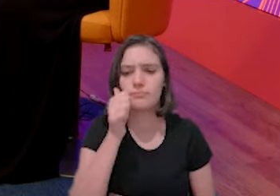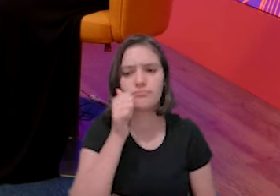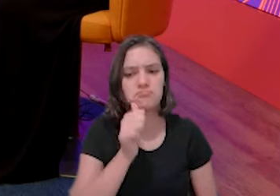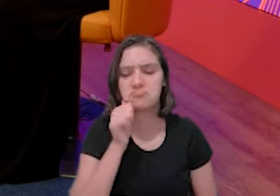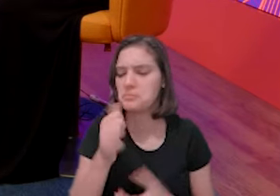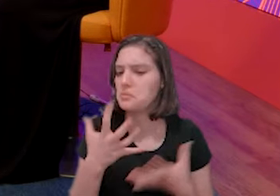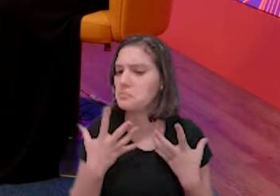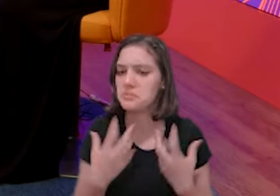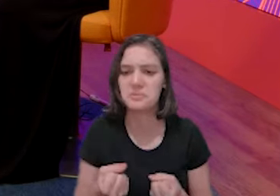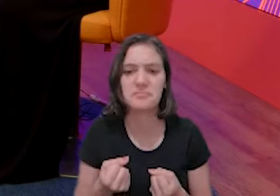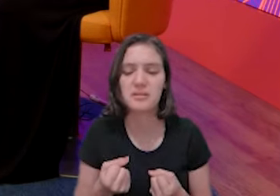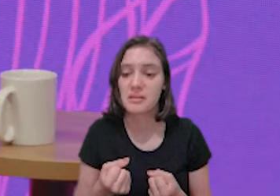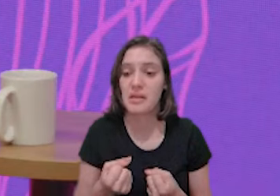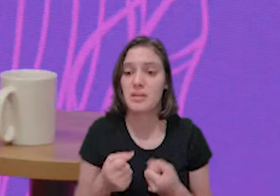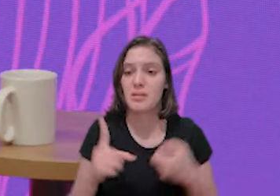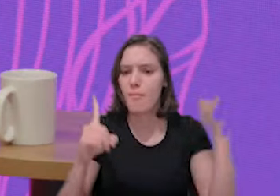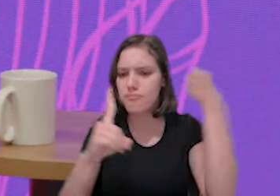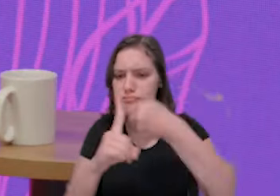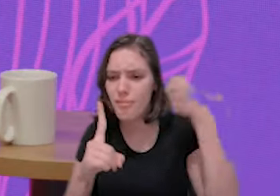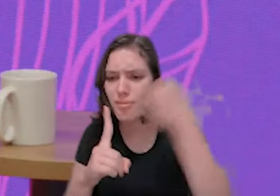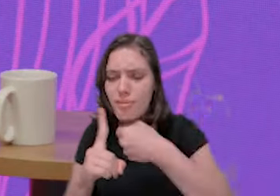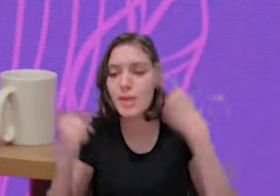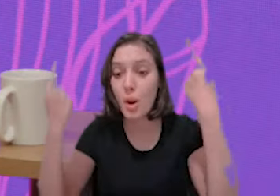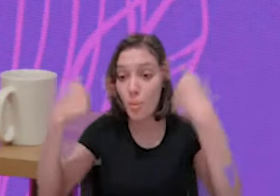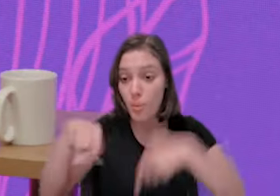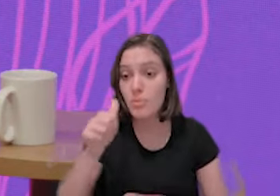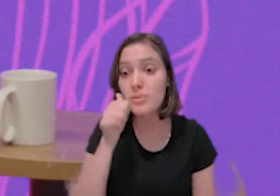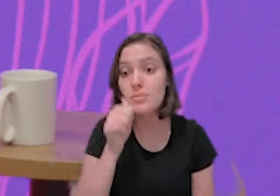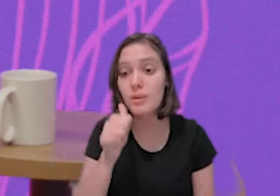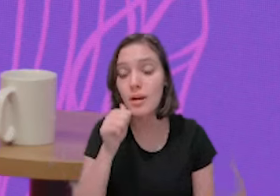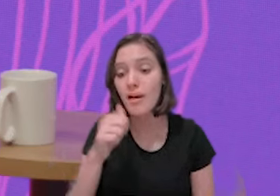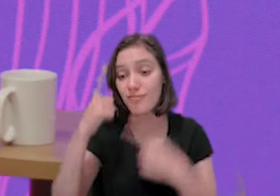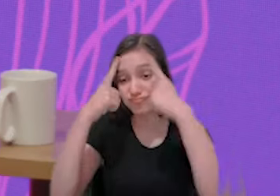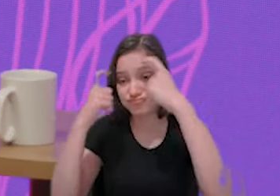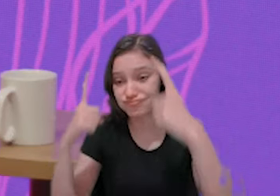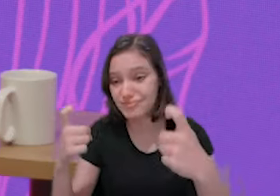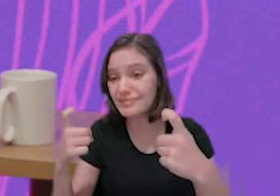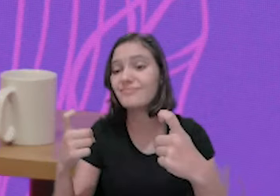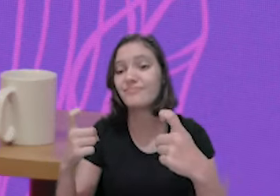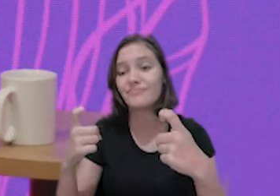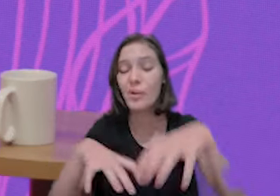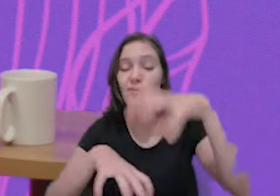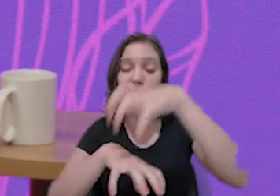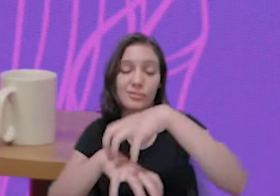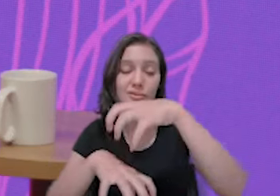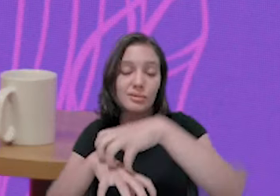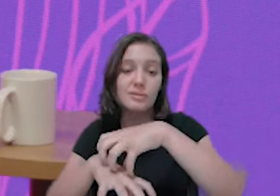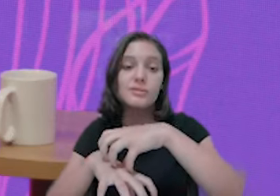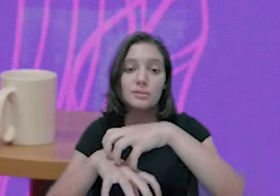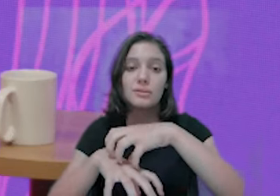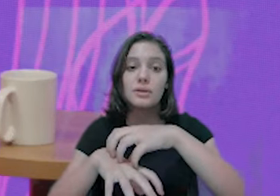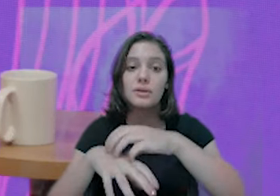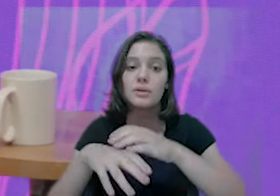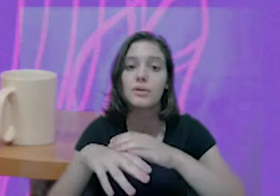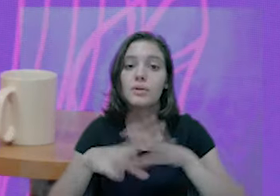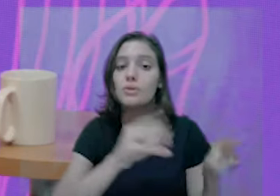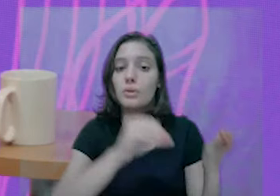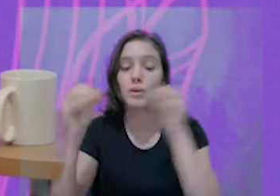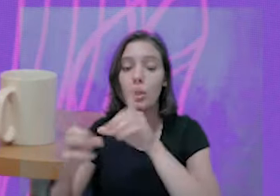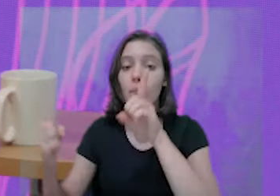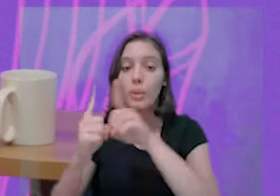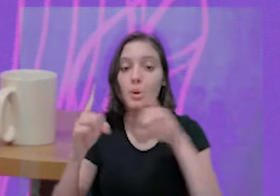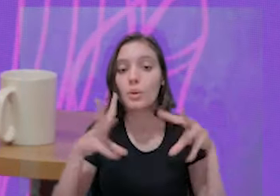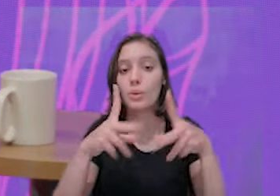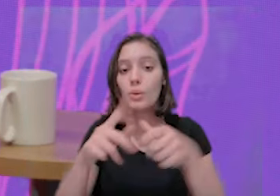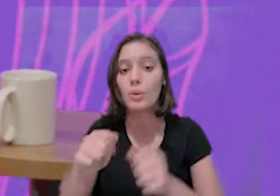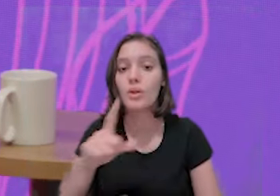centro do imigrante, além de atender todos, tem um cuidado bem especial para as mulheres, né? Que fazem parte